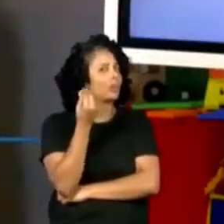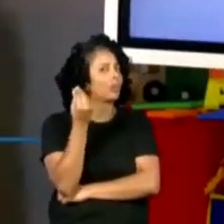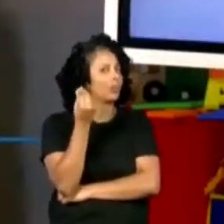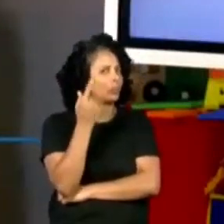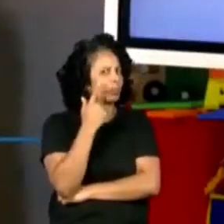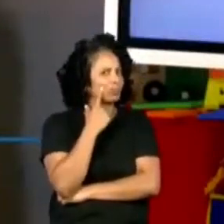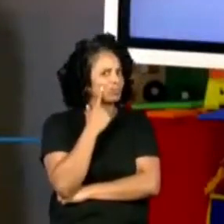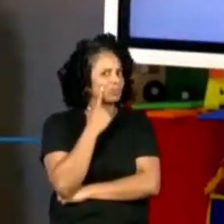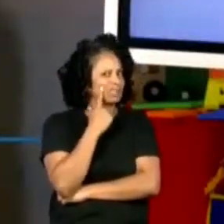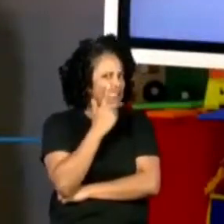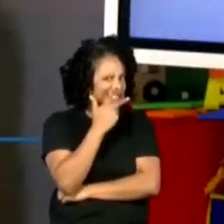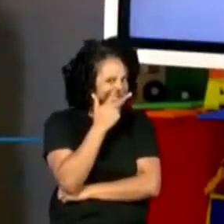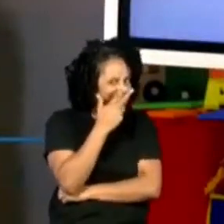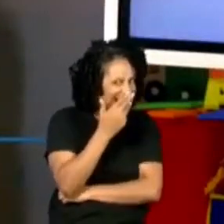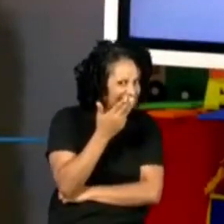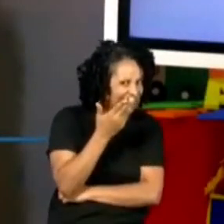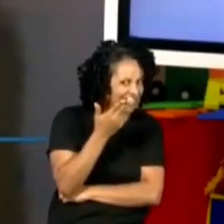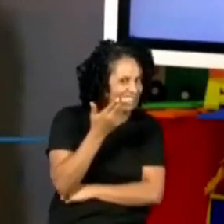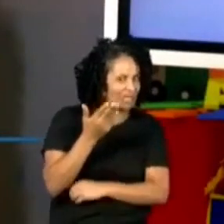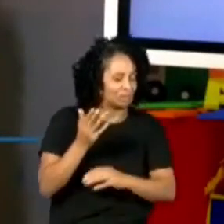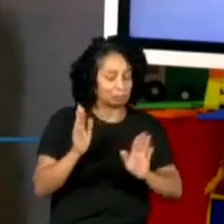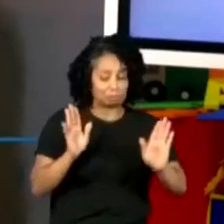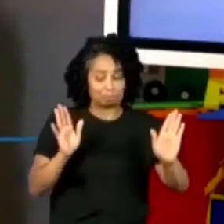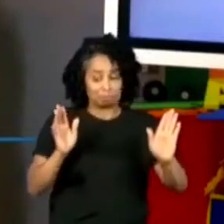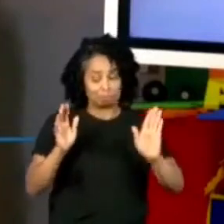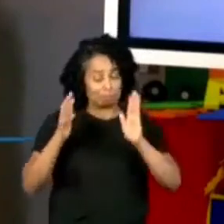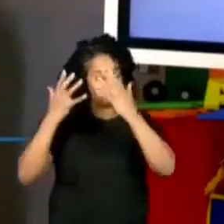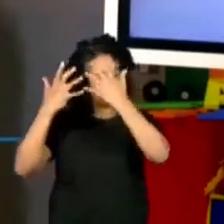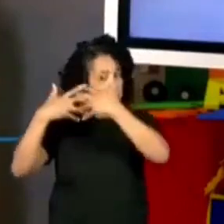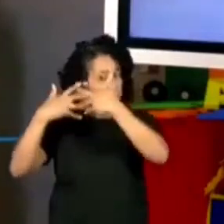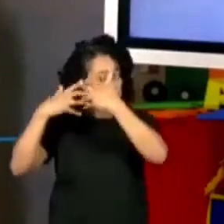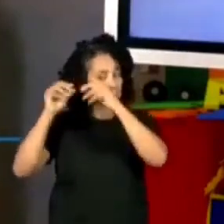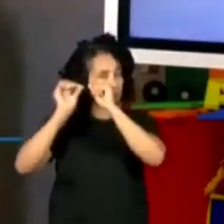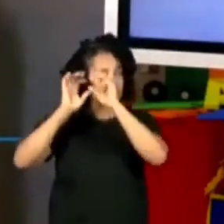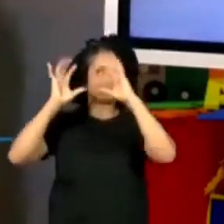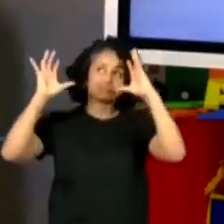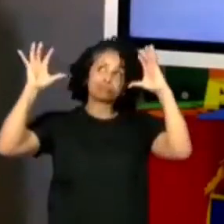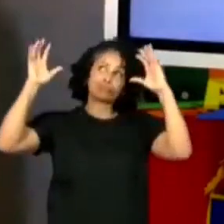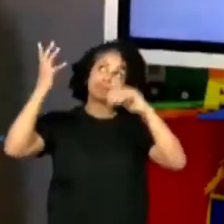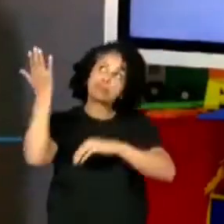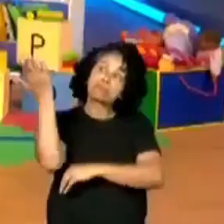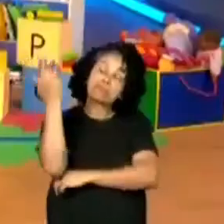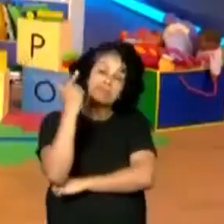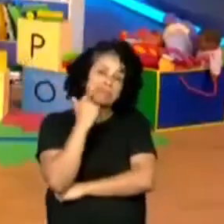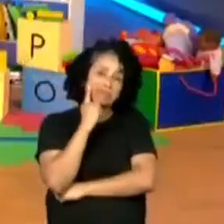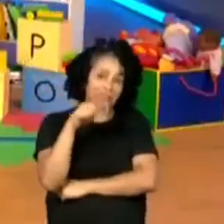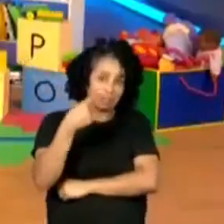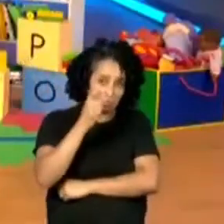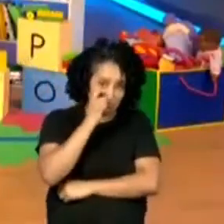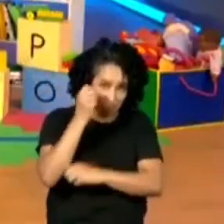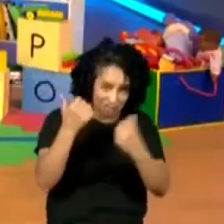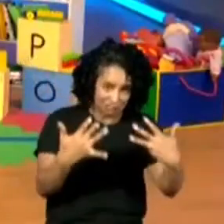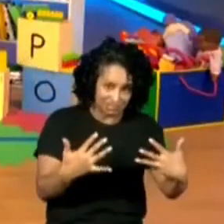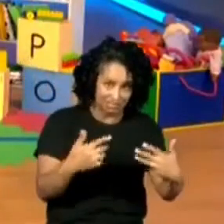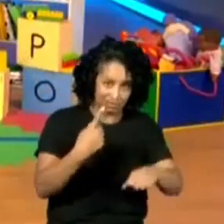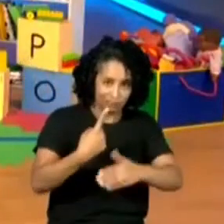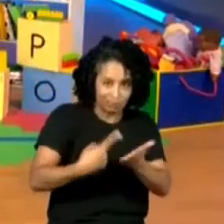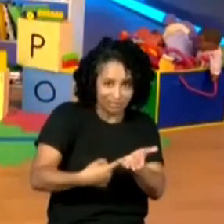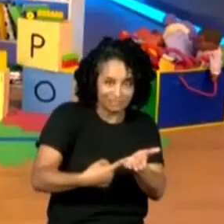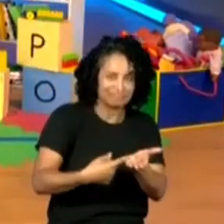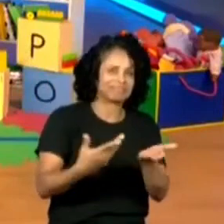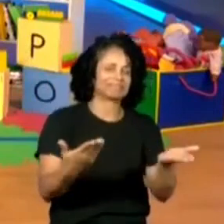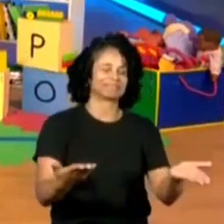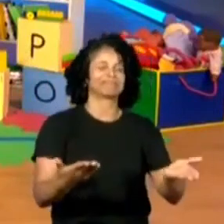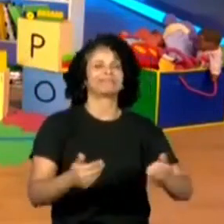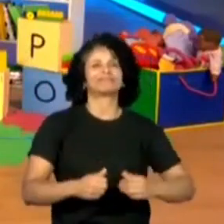e na próxima aula que o professor Seba estiver aqui, vocês pedem para ele contar a história. É isso. Combinado? Mas a gente tem mais. Tem